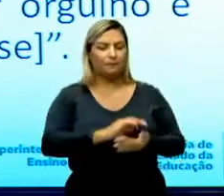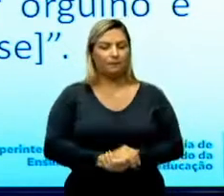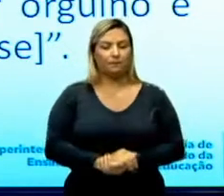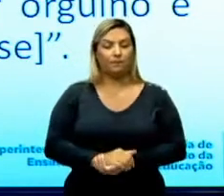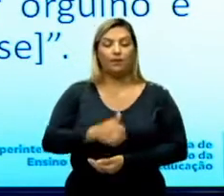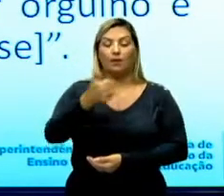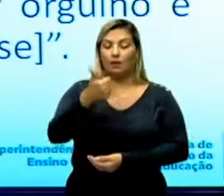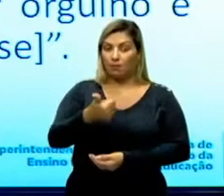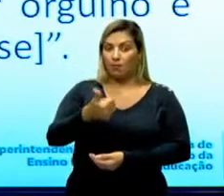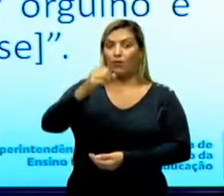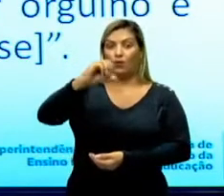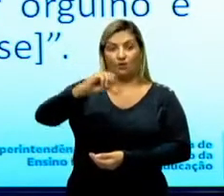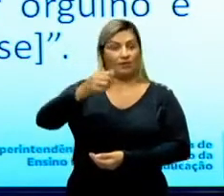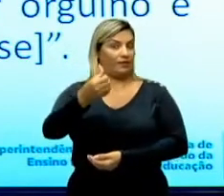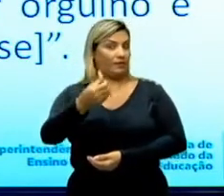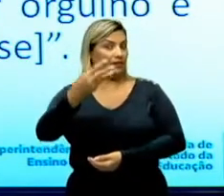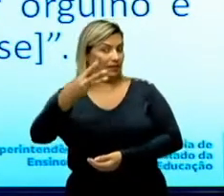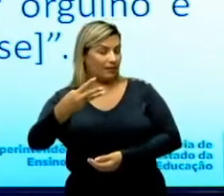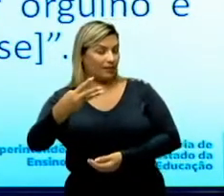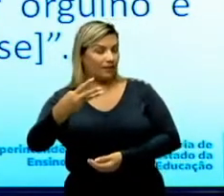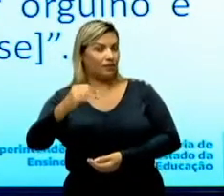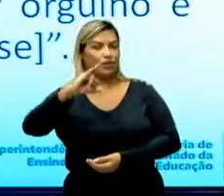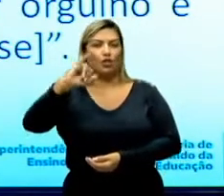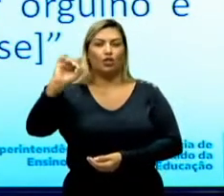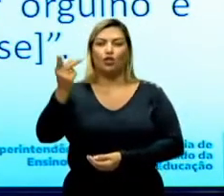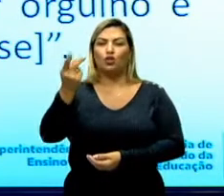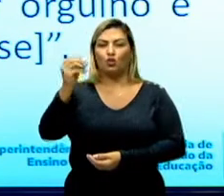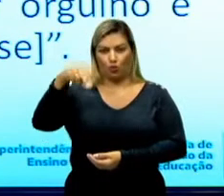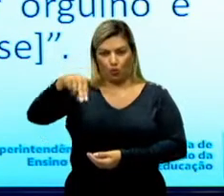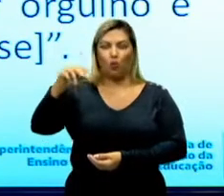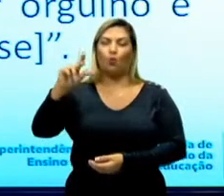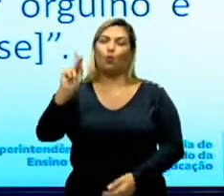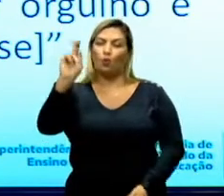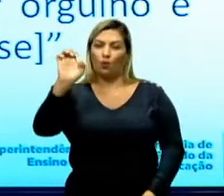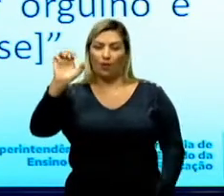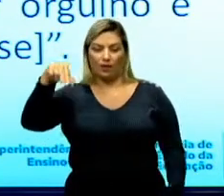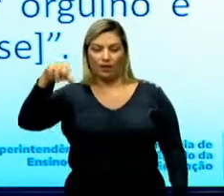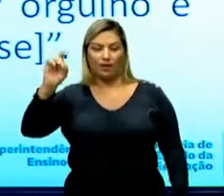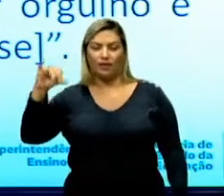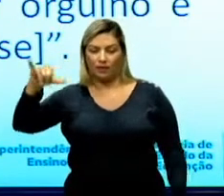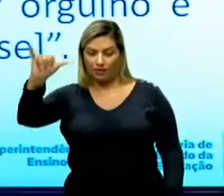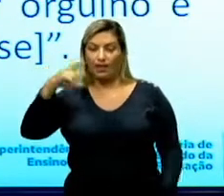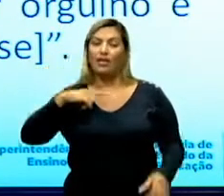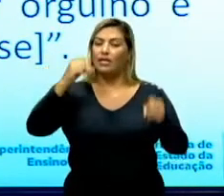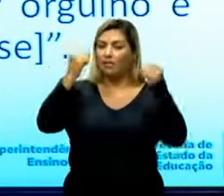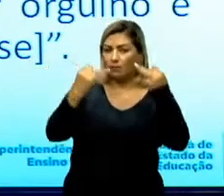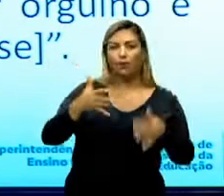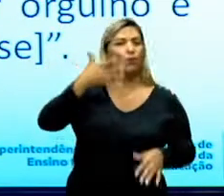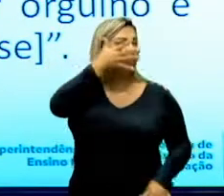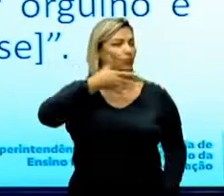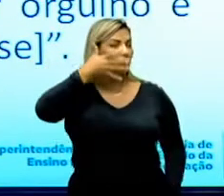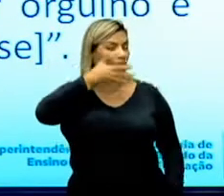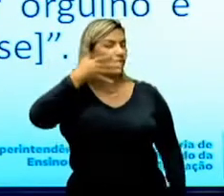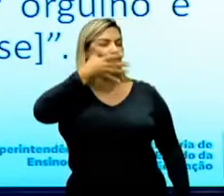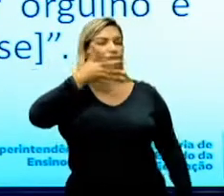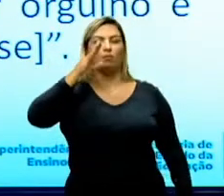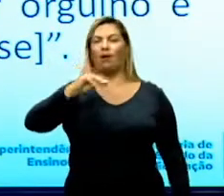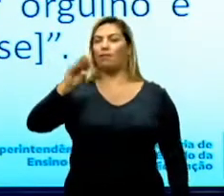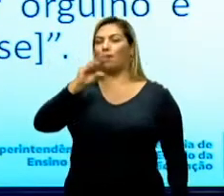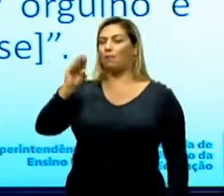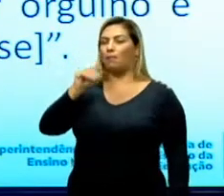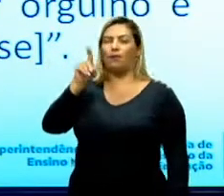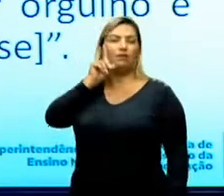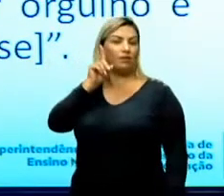No ano de 1963, John Kennedy proferiu um discurso na cidade de Berlim. Com um charmoso sotaque